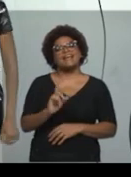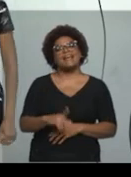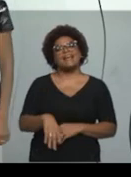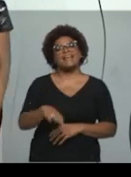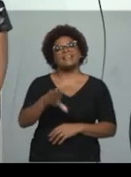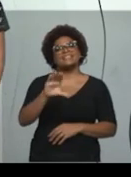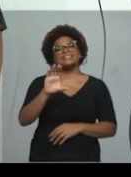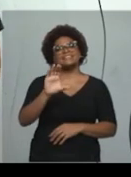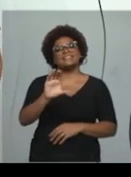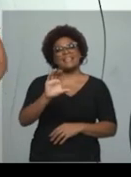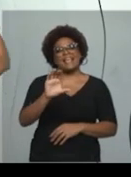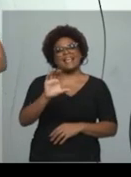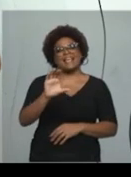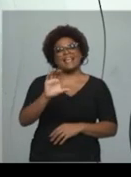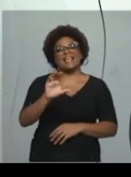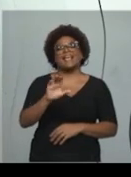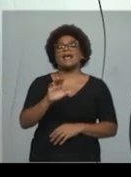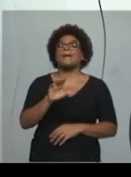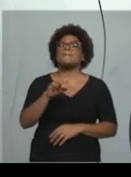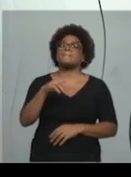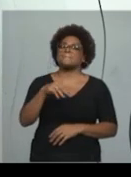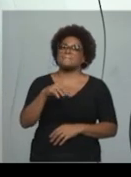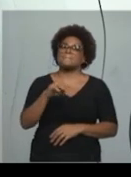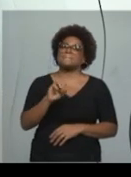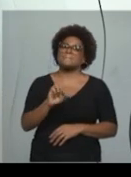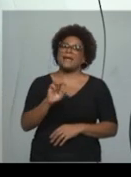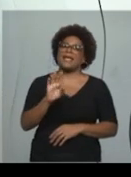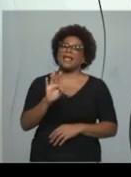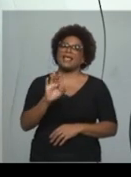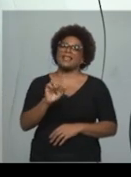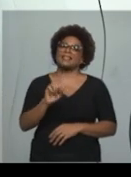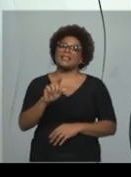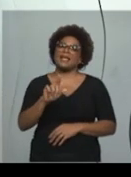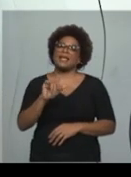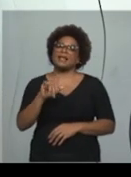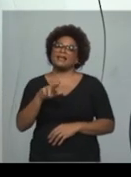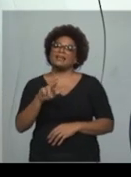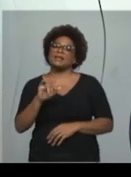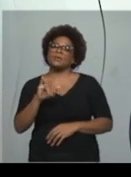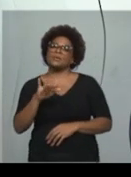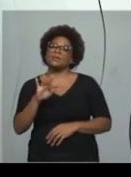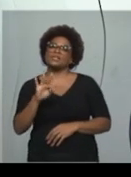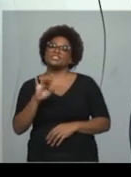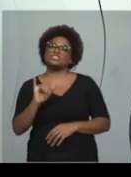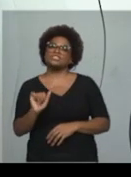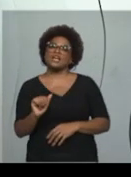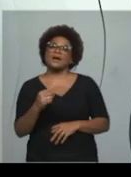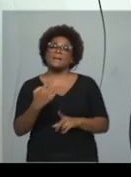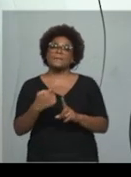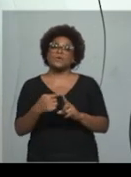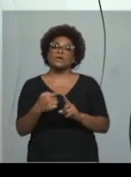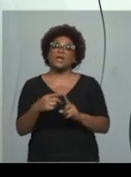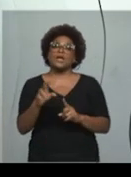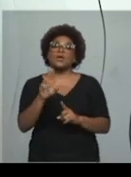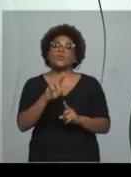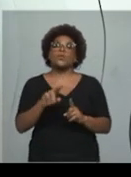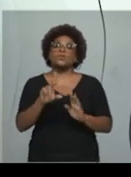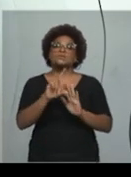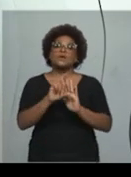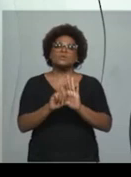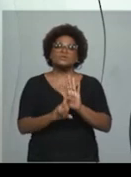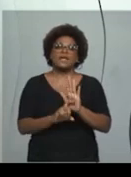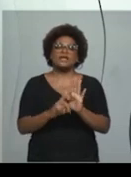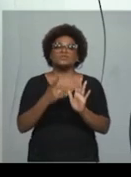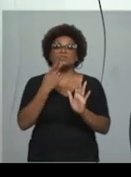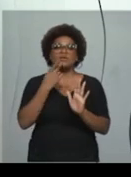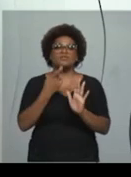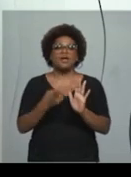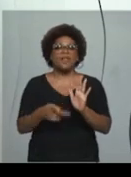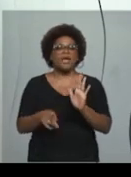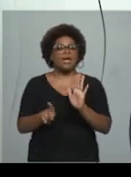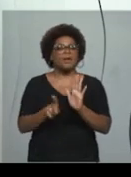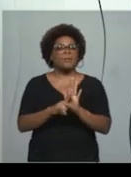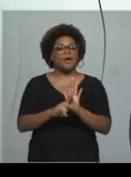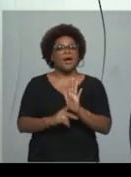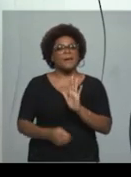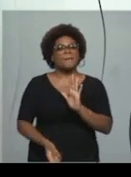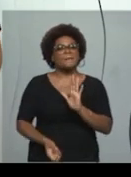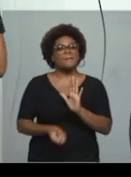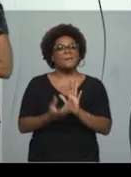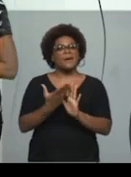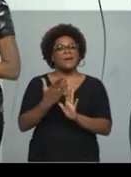função metalinguística. Ele usa o texto para falar da própria construção do texto. Interessante, né?